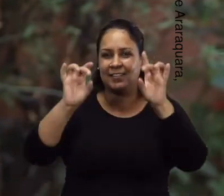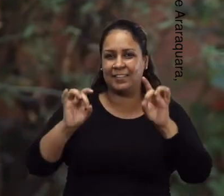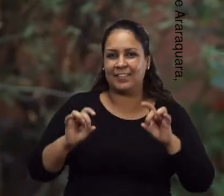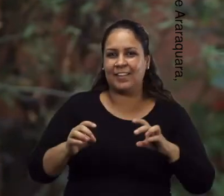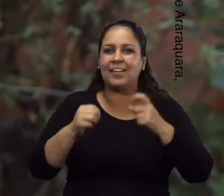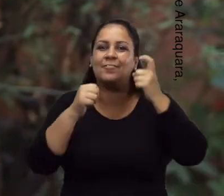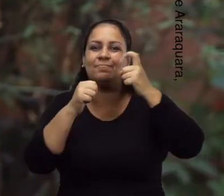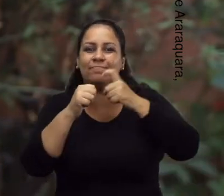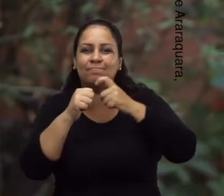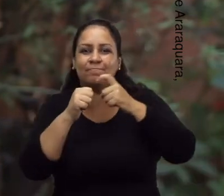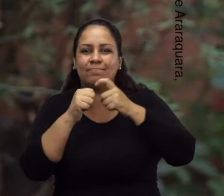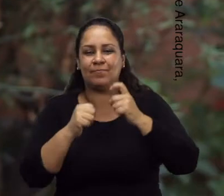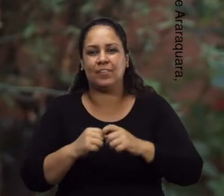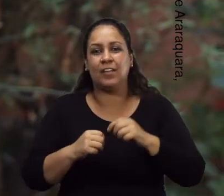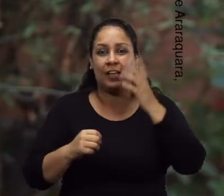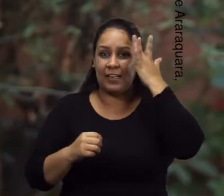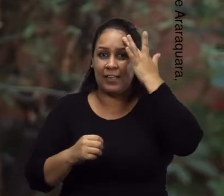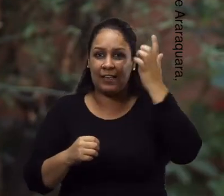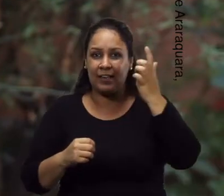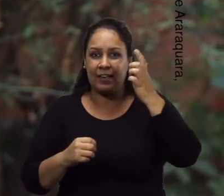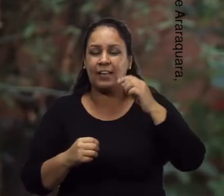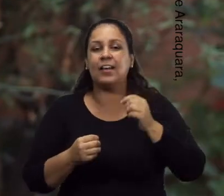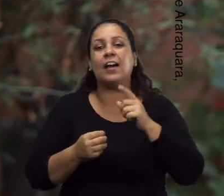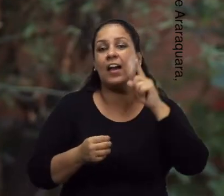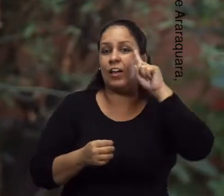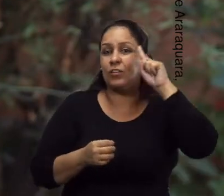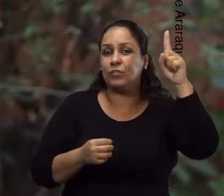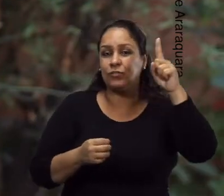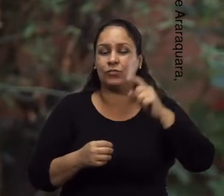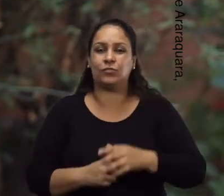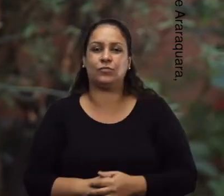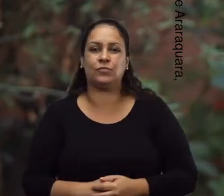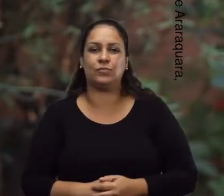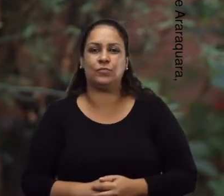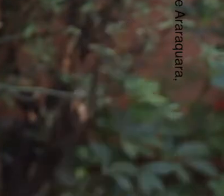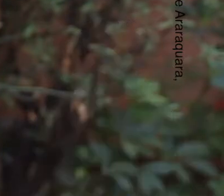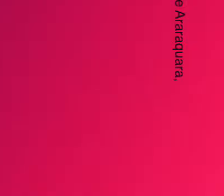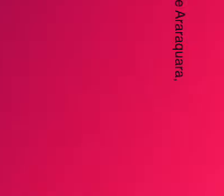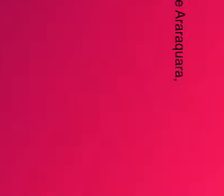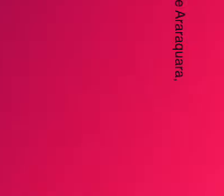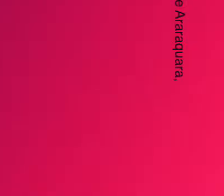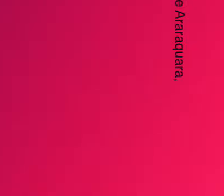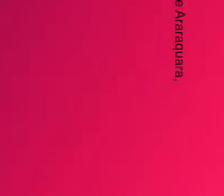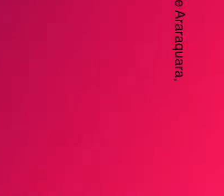especialmente aos médicos, que amanhã comemoram o seu dia.